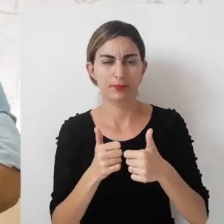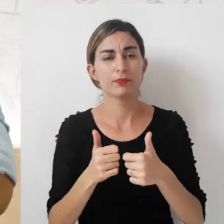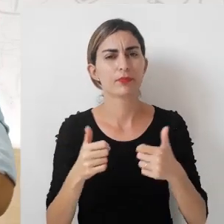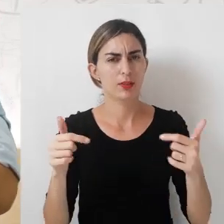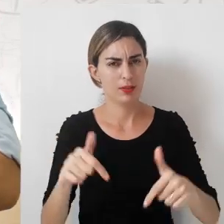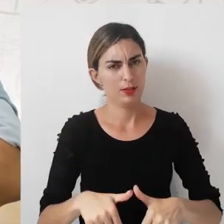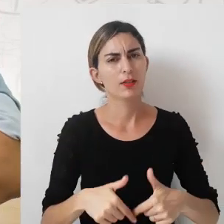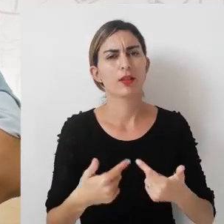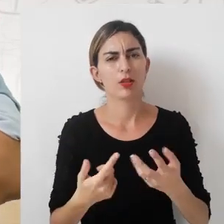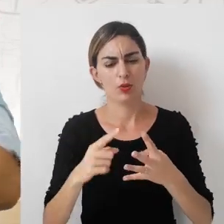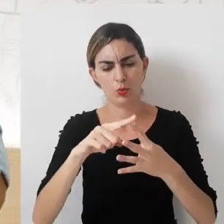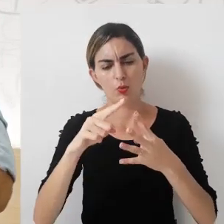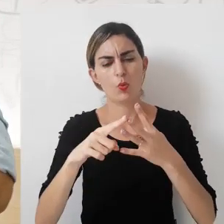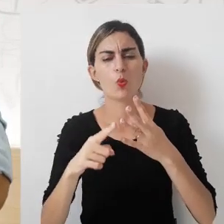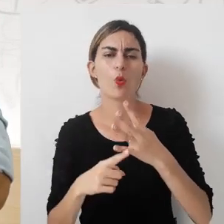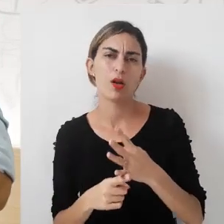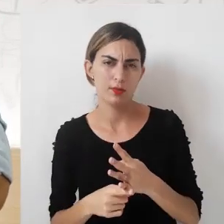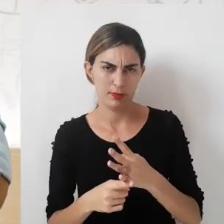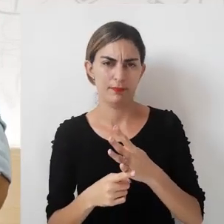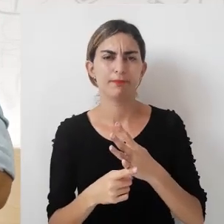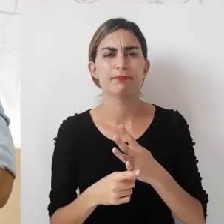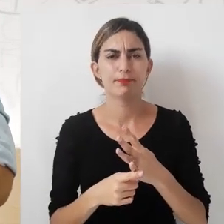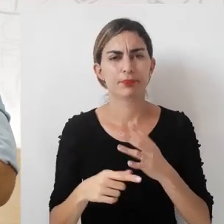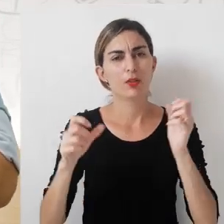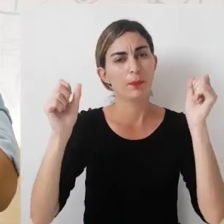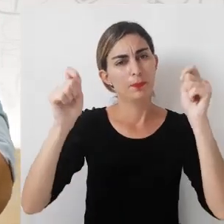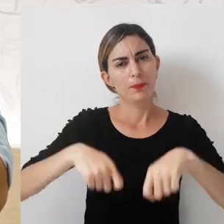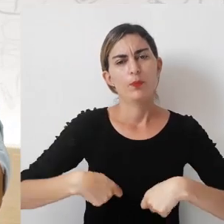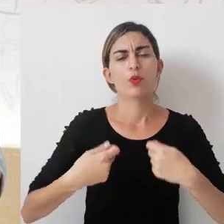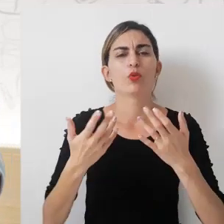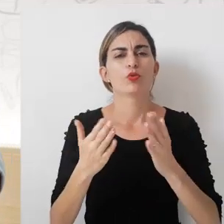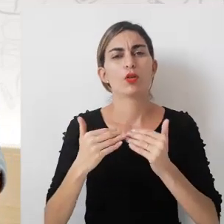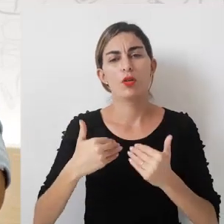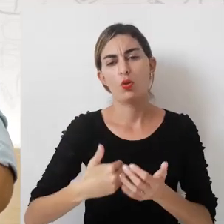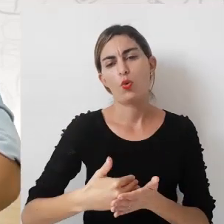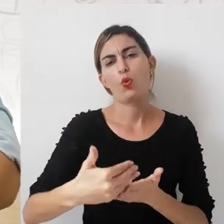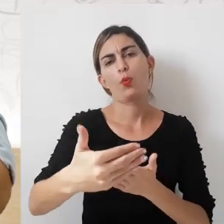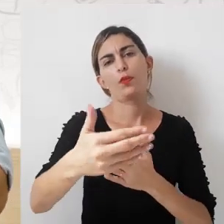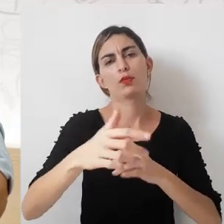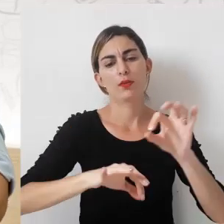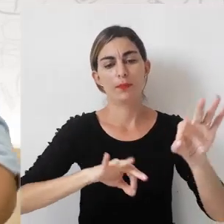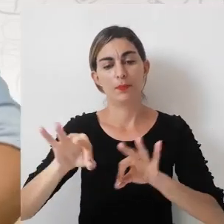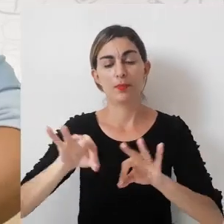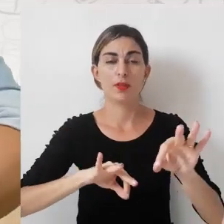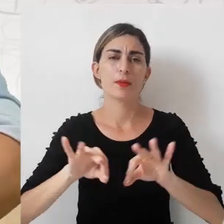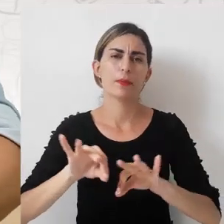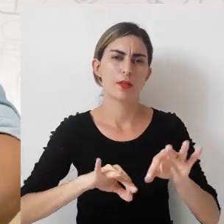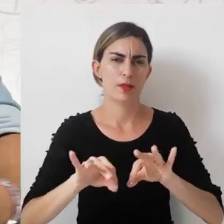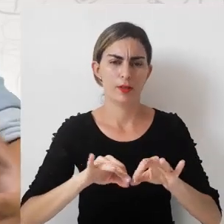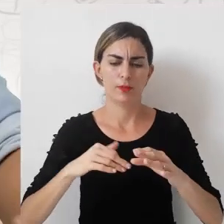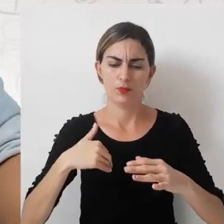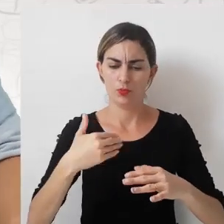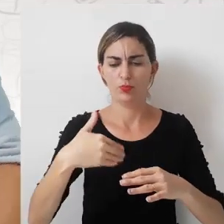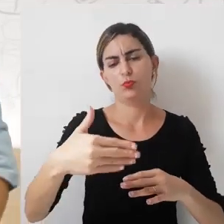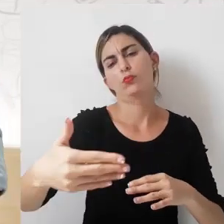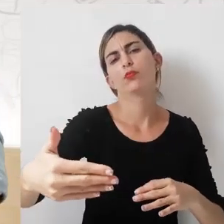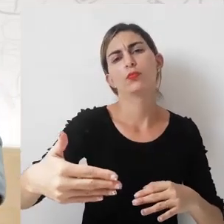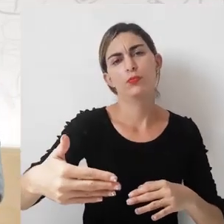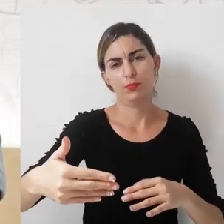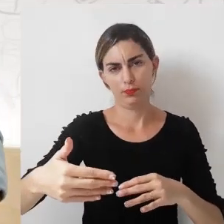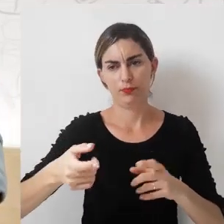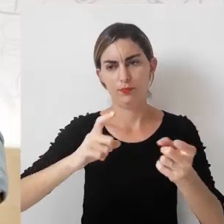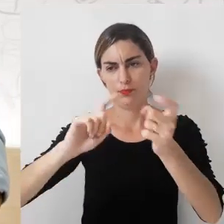E aqui, pelo menos, quatro situações em que pode já começar a preparar o terreno durante um